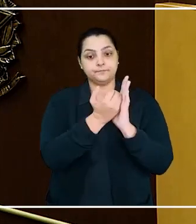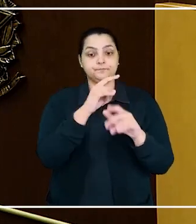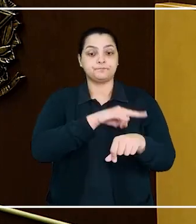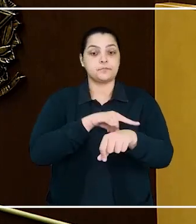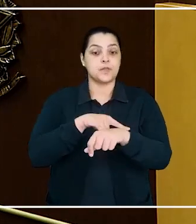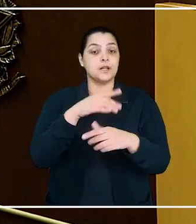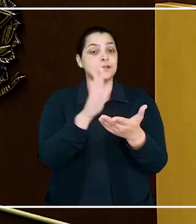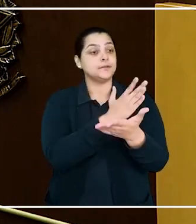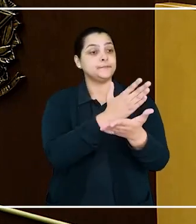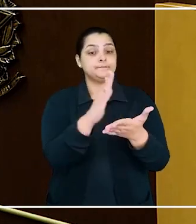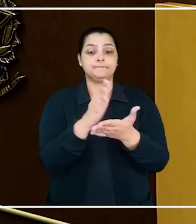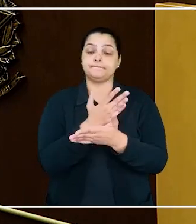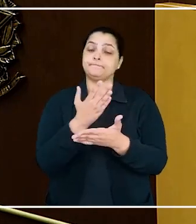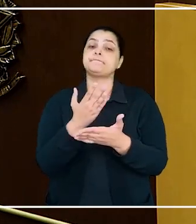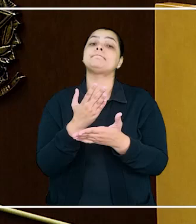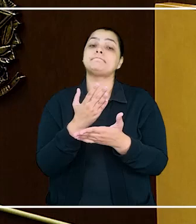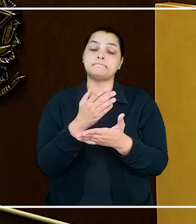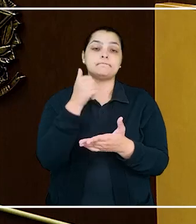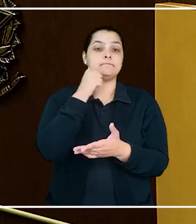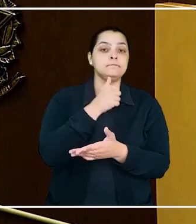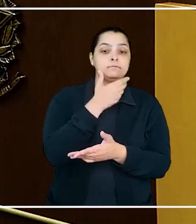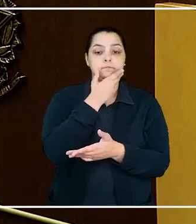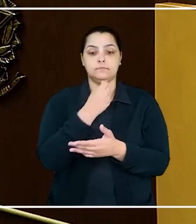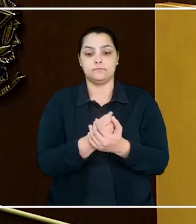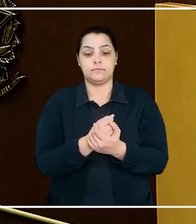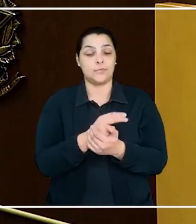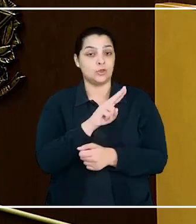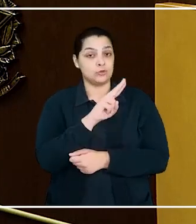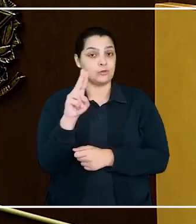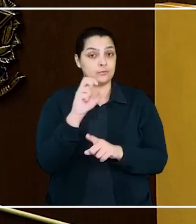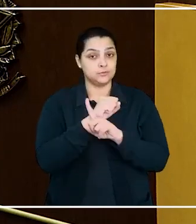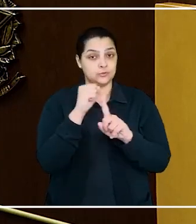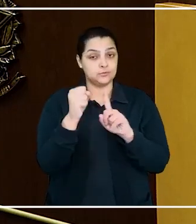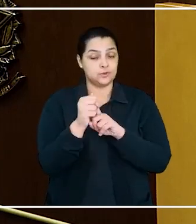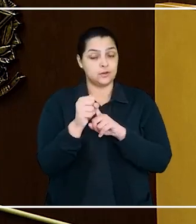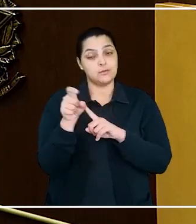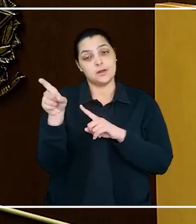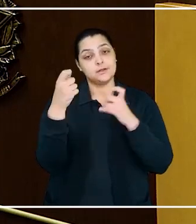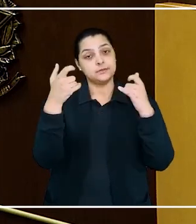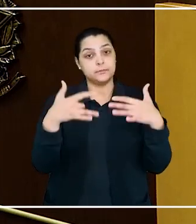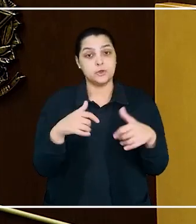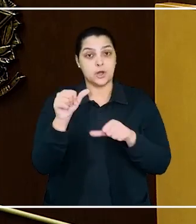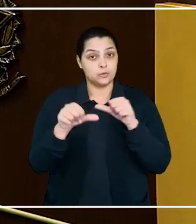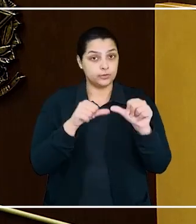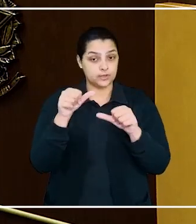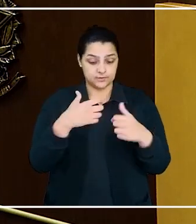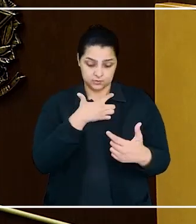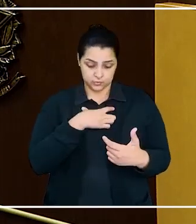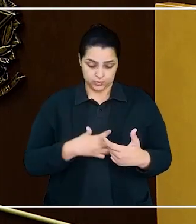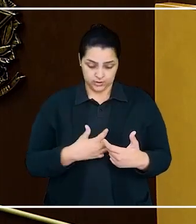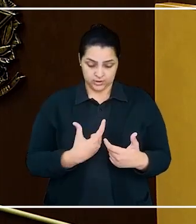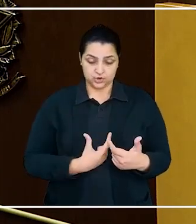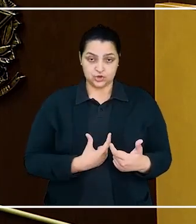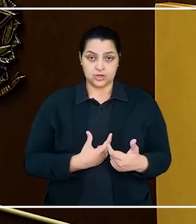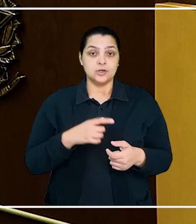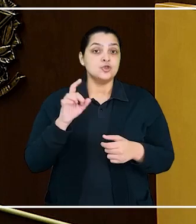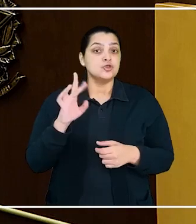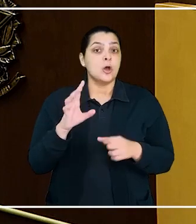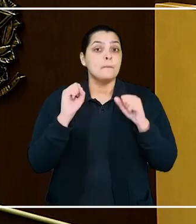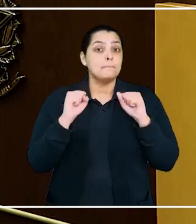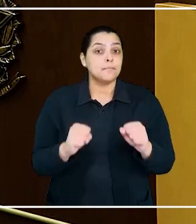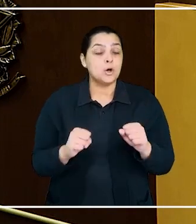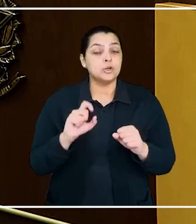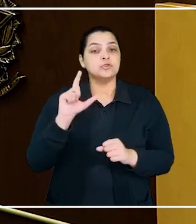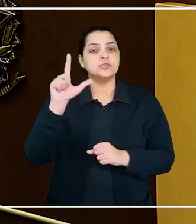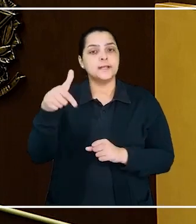sanitárias separadas por sexo. Quanto ao nome social, justificou que a alteração do crachá só seria autorizada